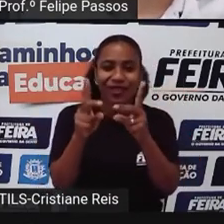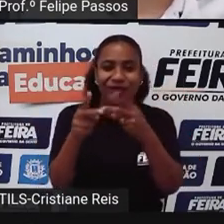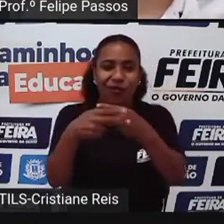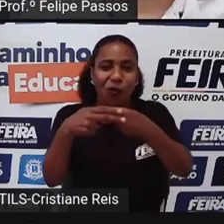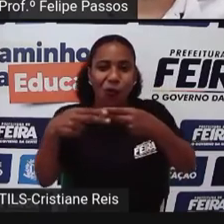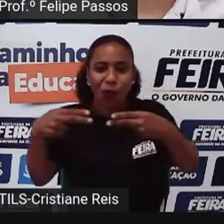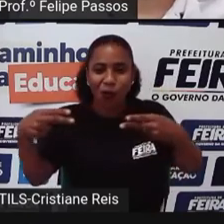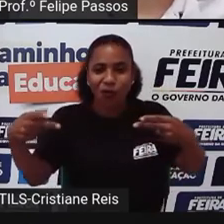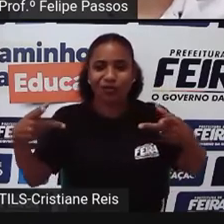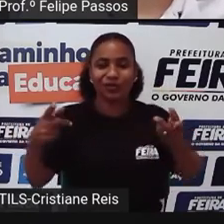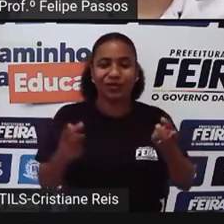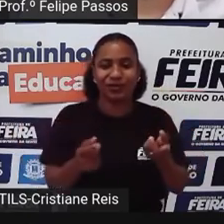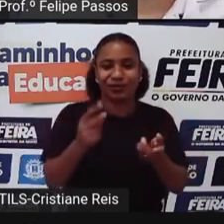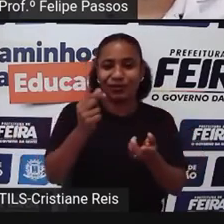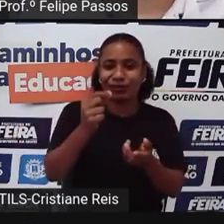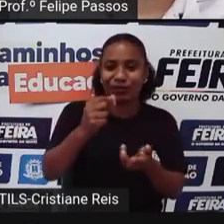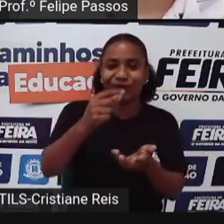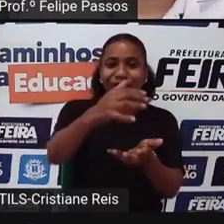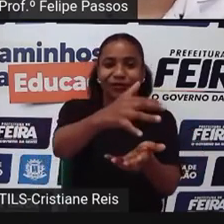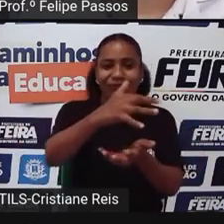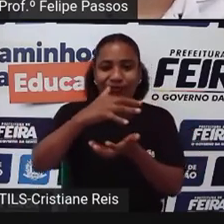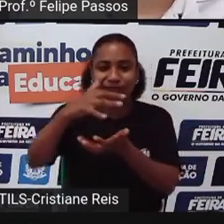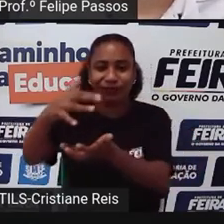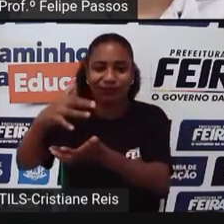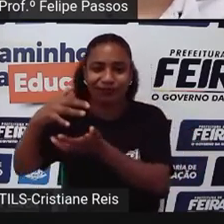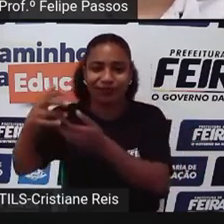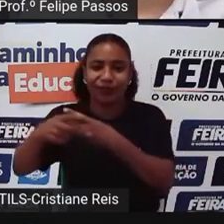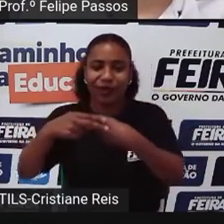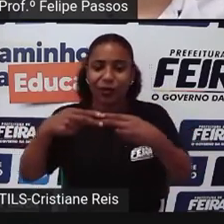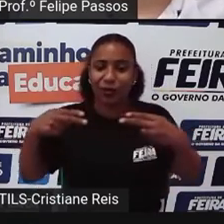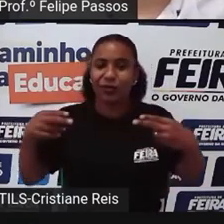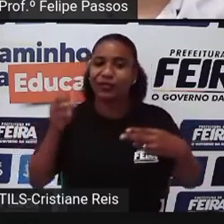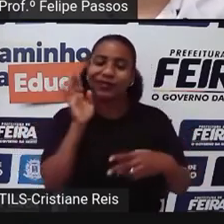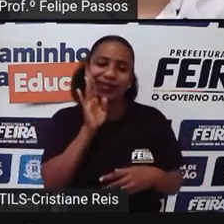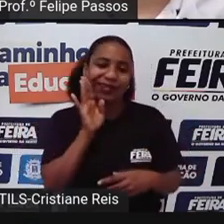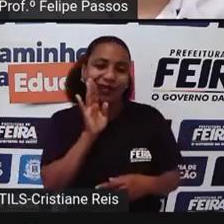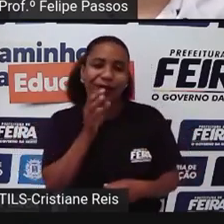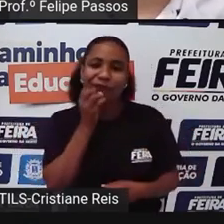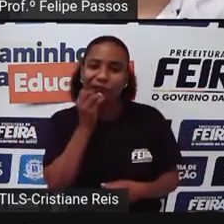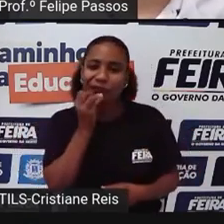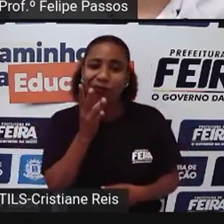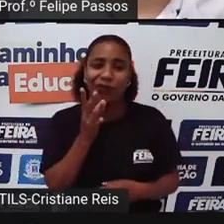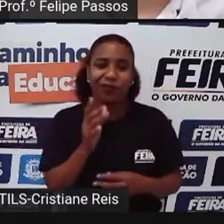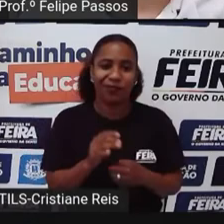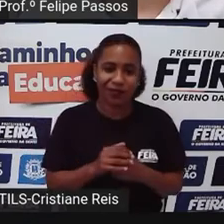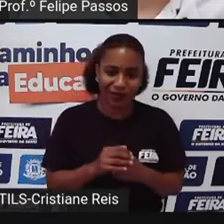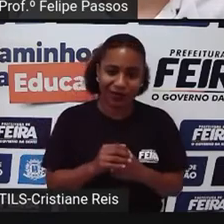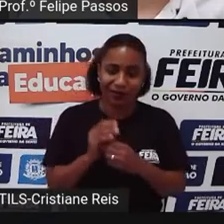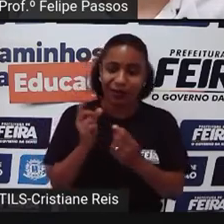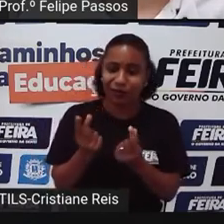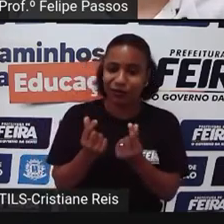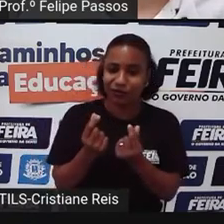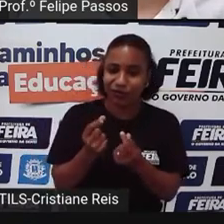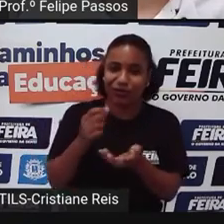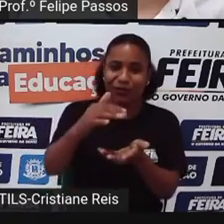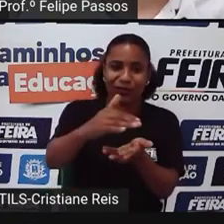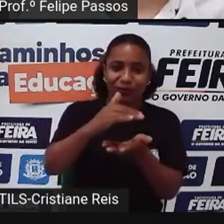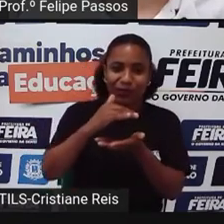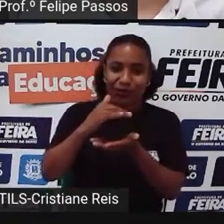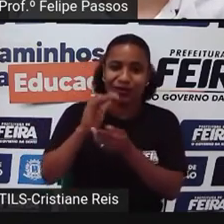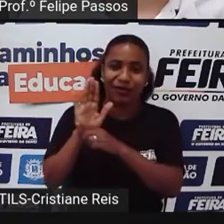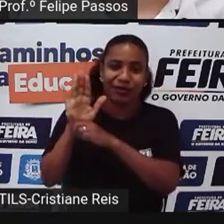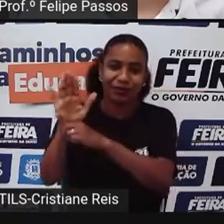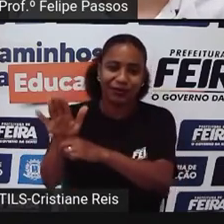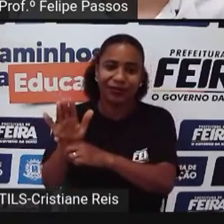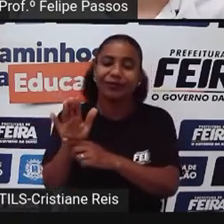fundos São bazares Muito interessantes Vendemos coisas Muito bacanas Então indo No bazar A gente sempre fala Esse slogan Você